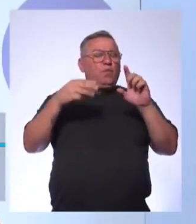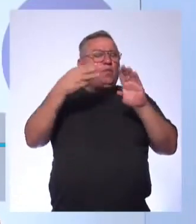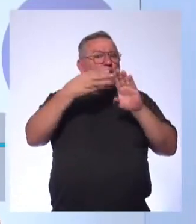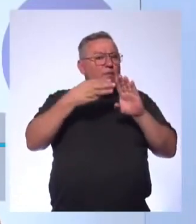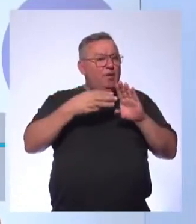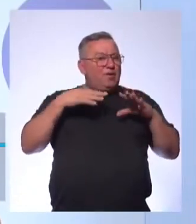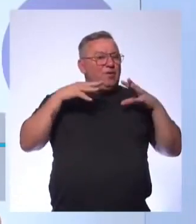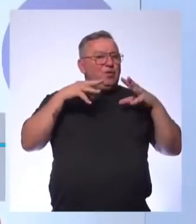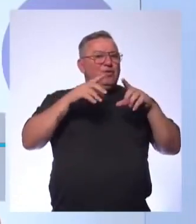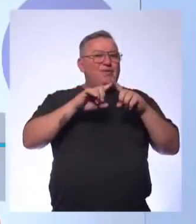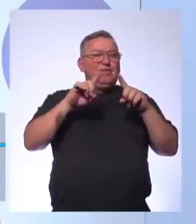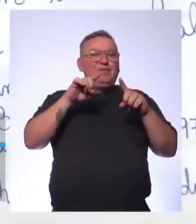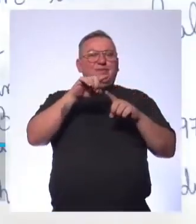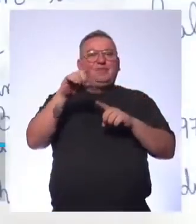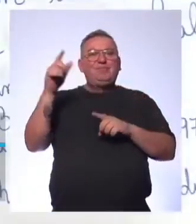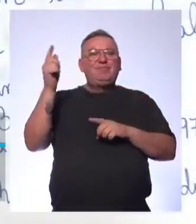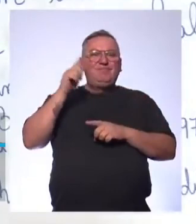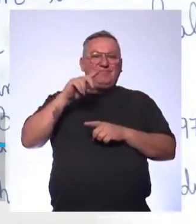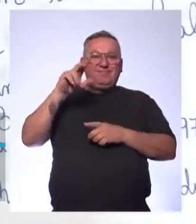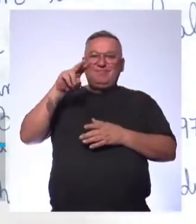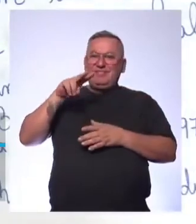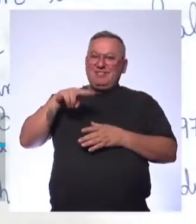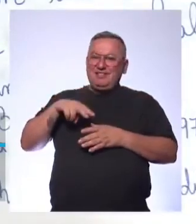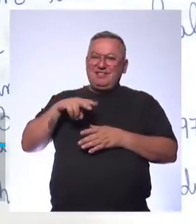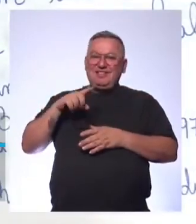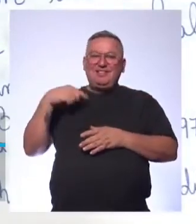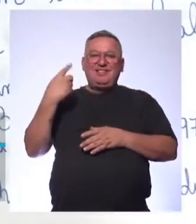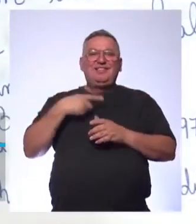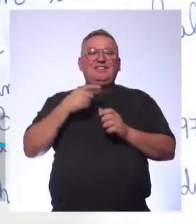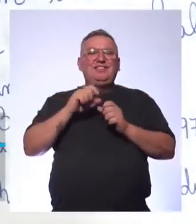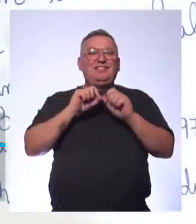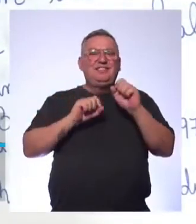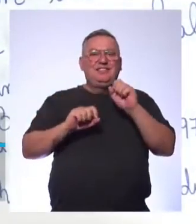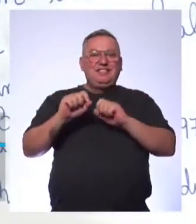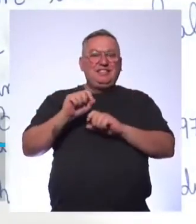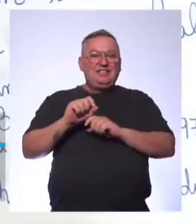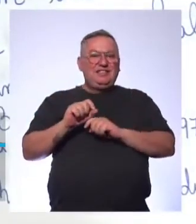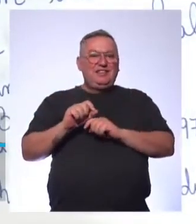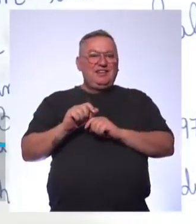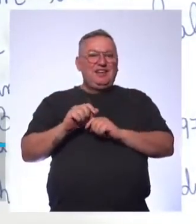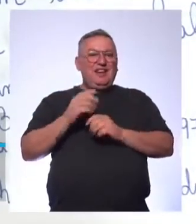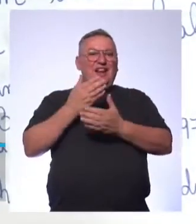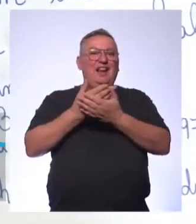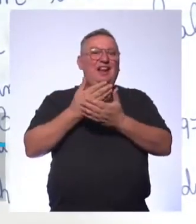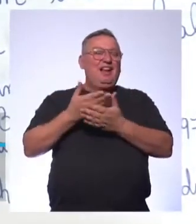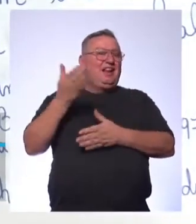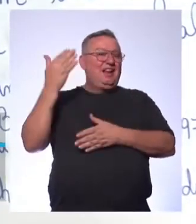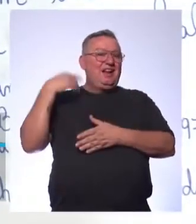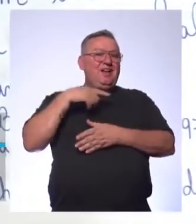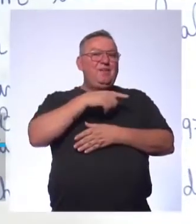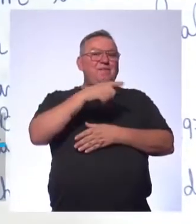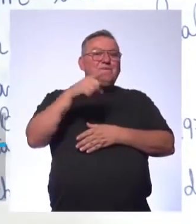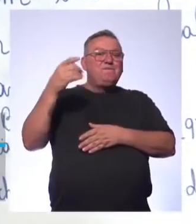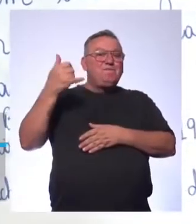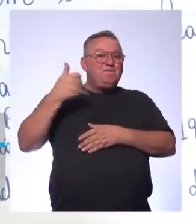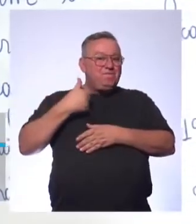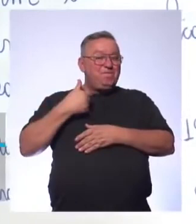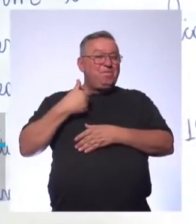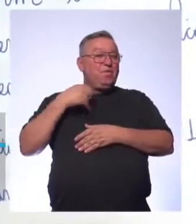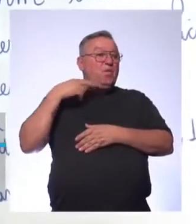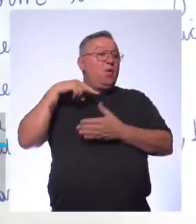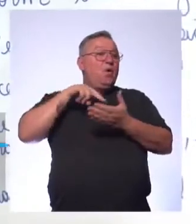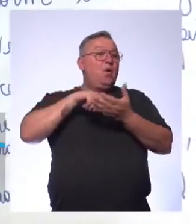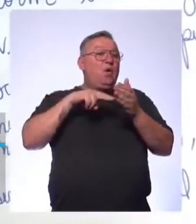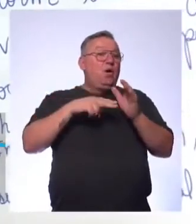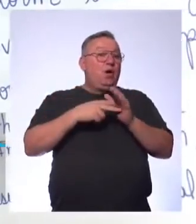Antônia? Várias, pra você conseguir ler O que nós vamos fazer agora? Nós vamos... A aula passada vocês me disseram que já sabe o que é cognato